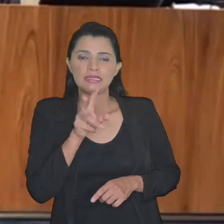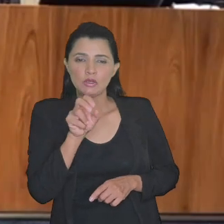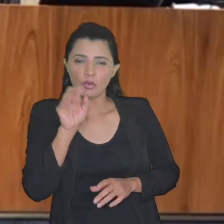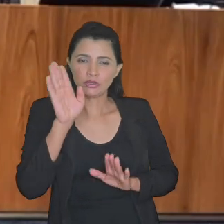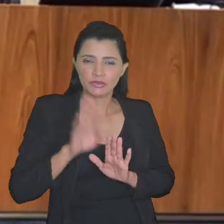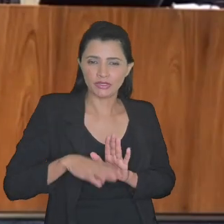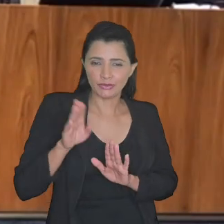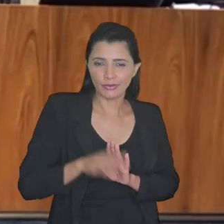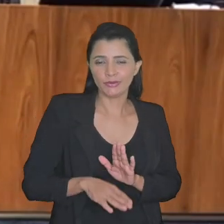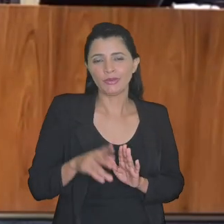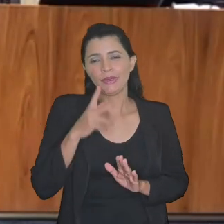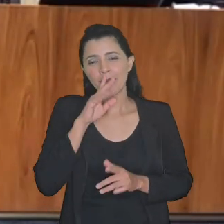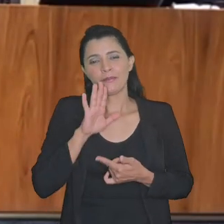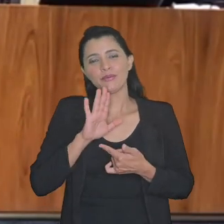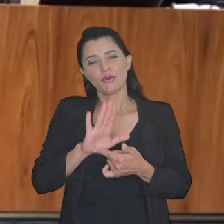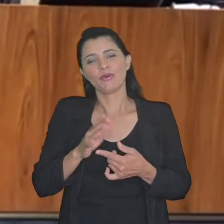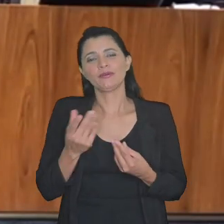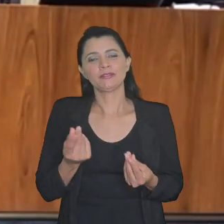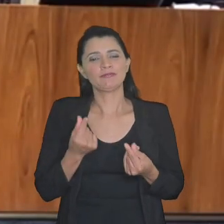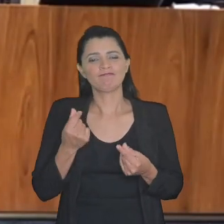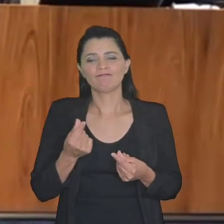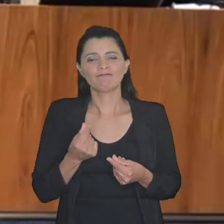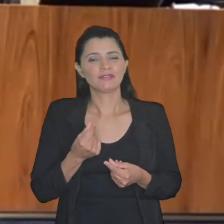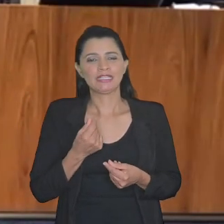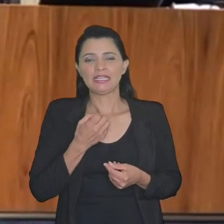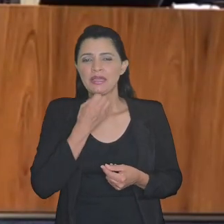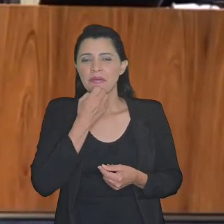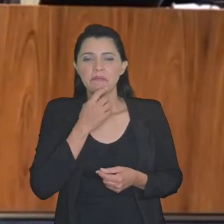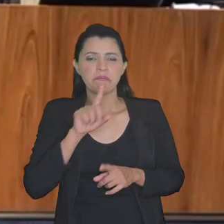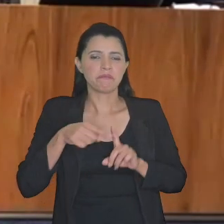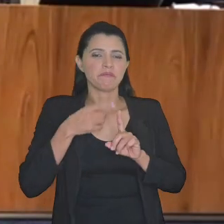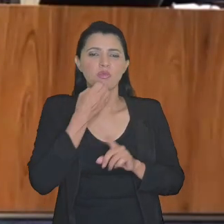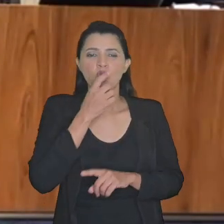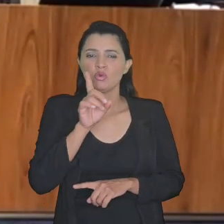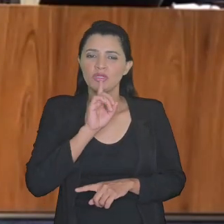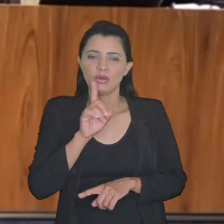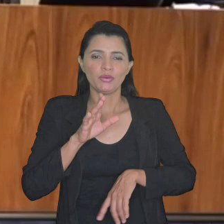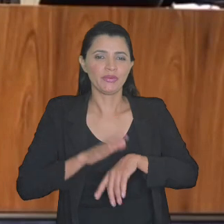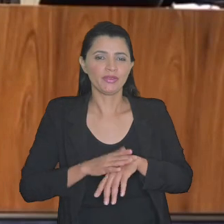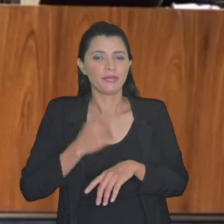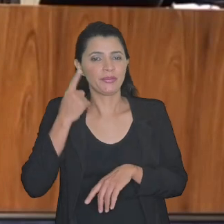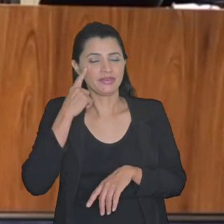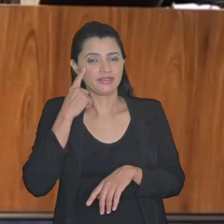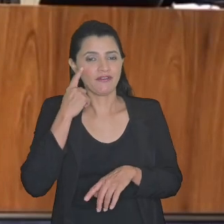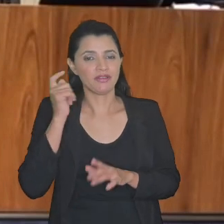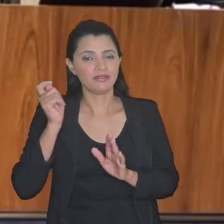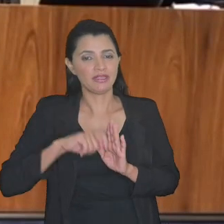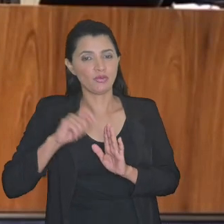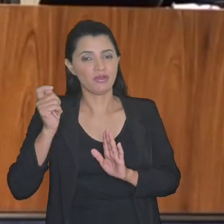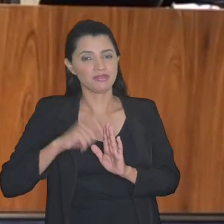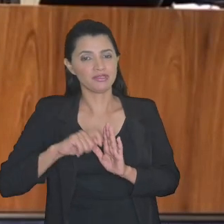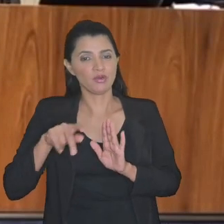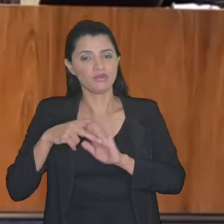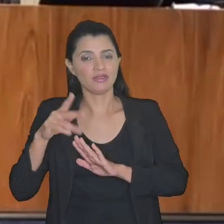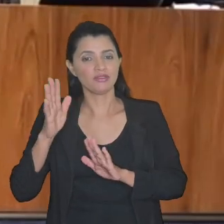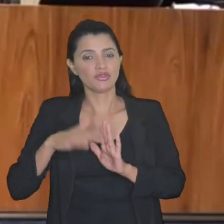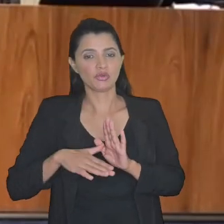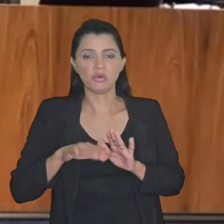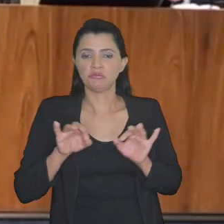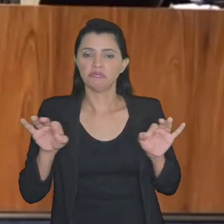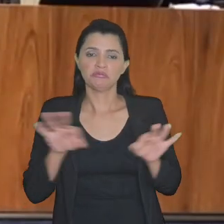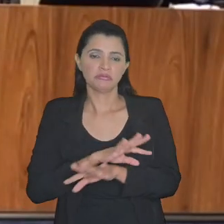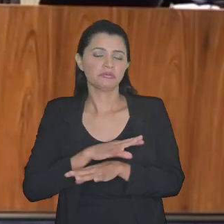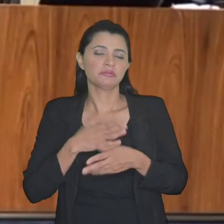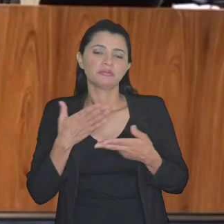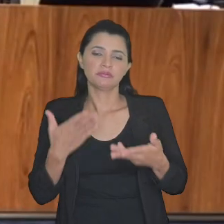desconto de 50% acabava se mostrando não tão vantajoso quando a gente pensava na tributação